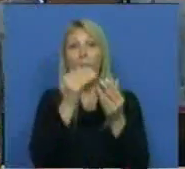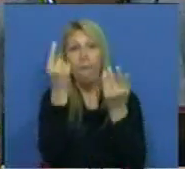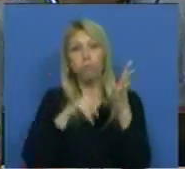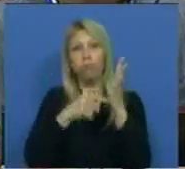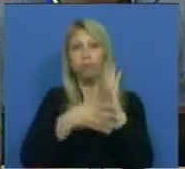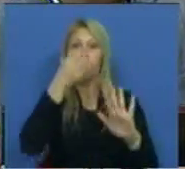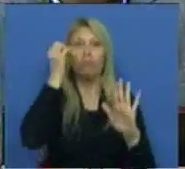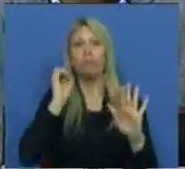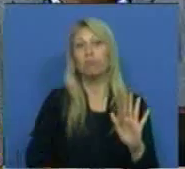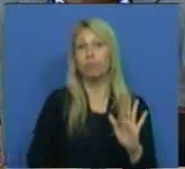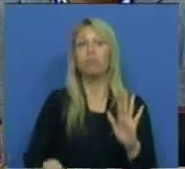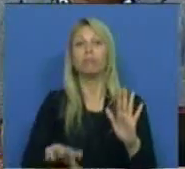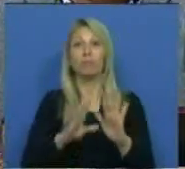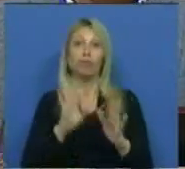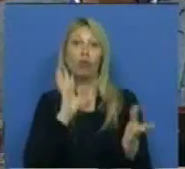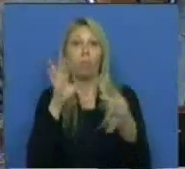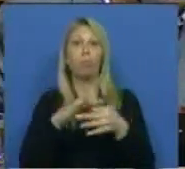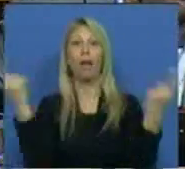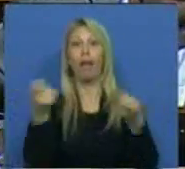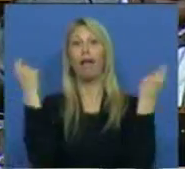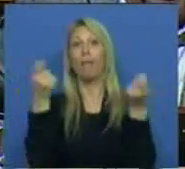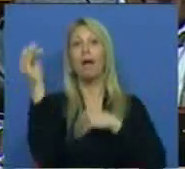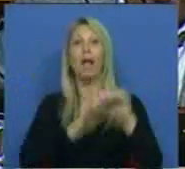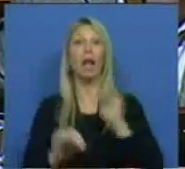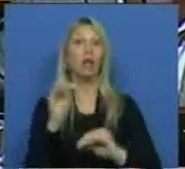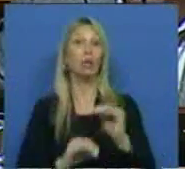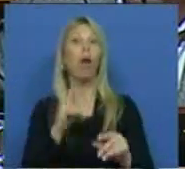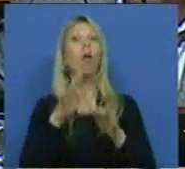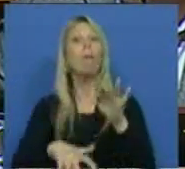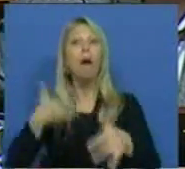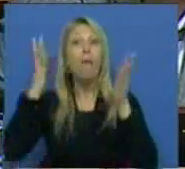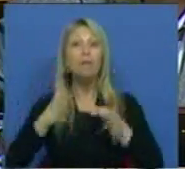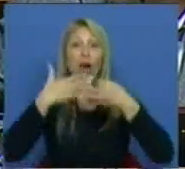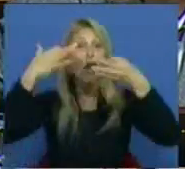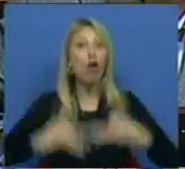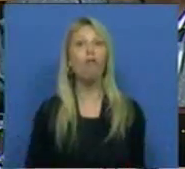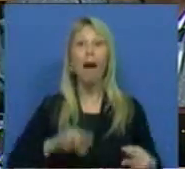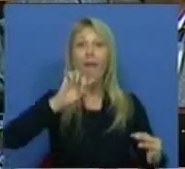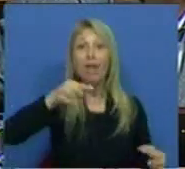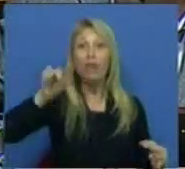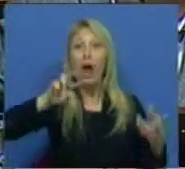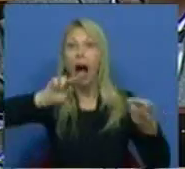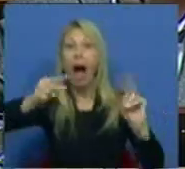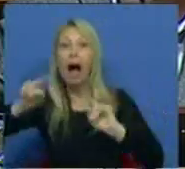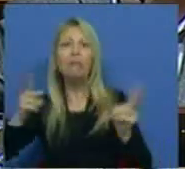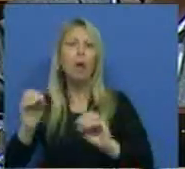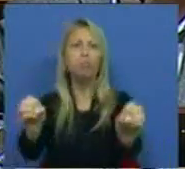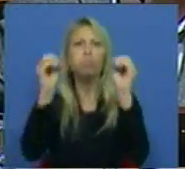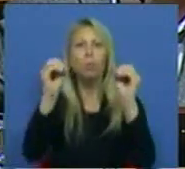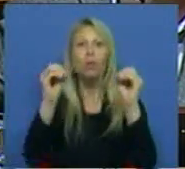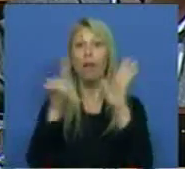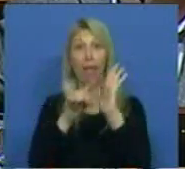quadro de uma campanha eleitoral. O Parlamento deve reconfirmar, sem alterar uma vírgula, esta lei, porque assim